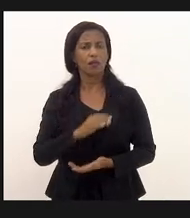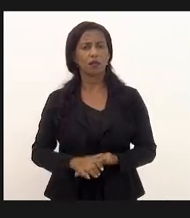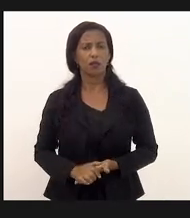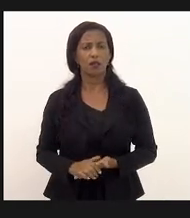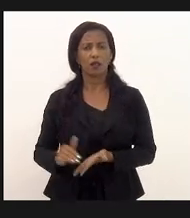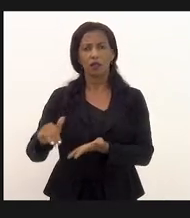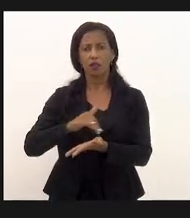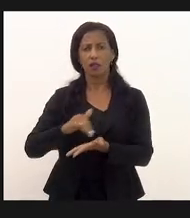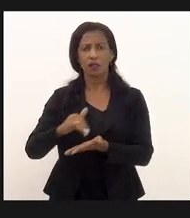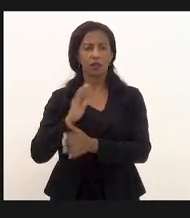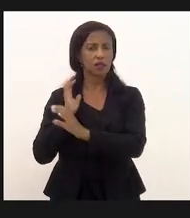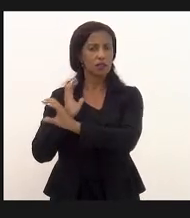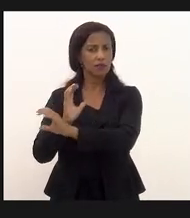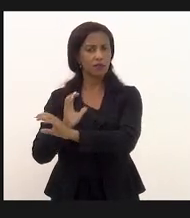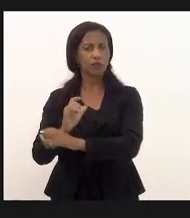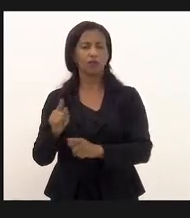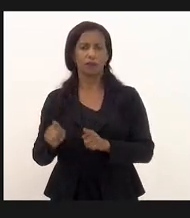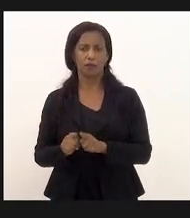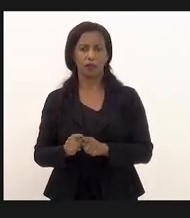secretaria de polícia civil